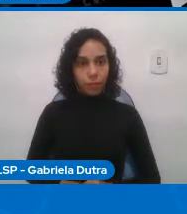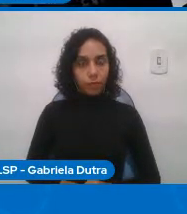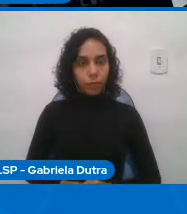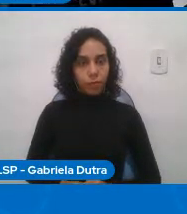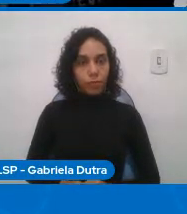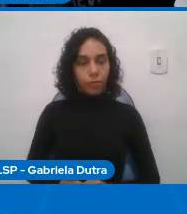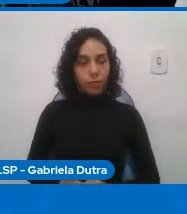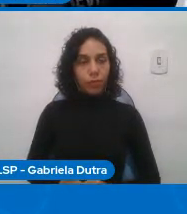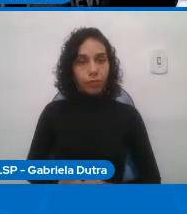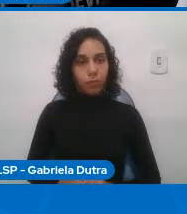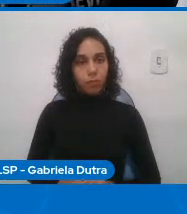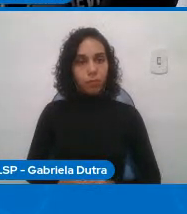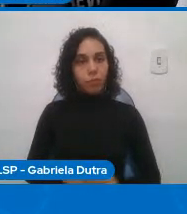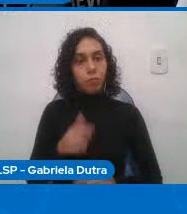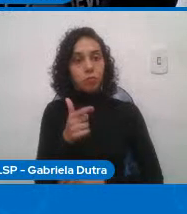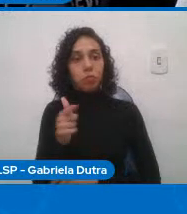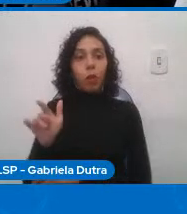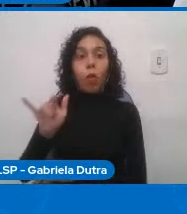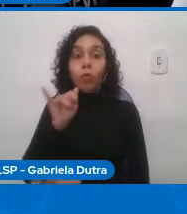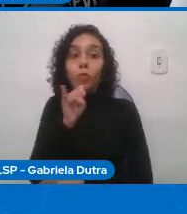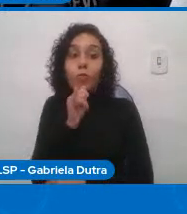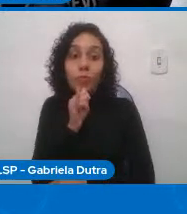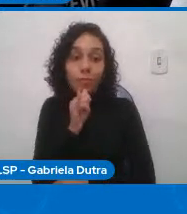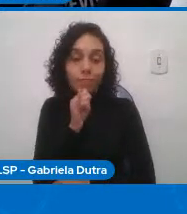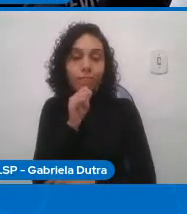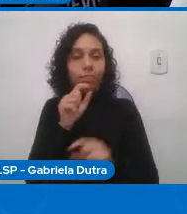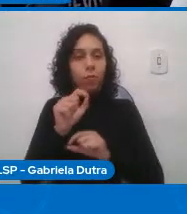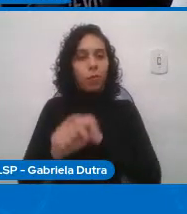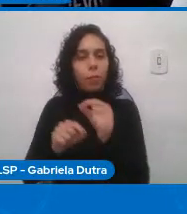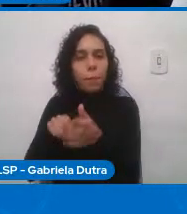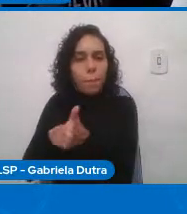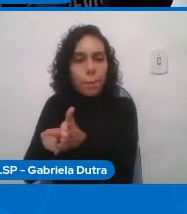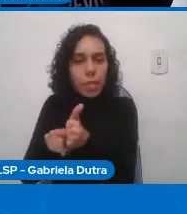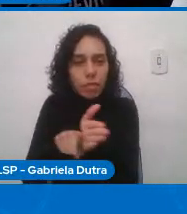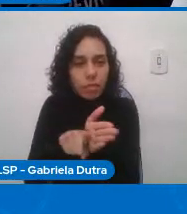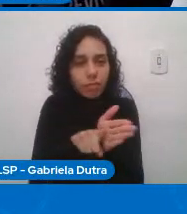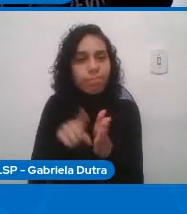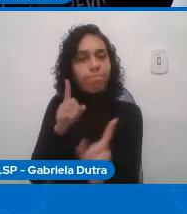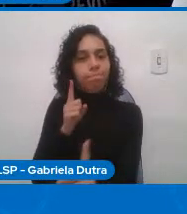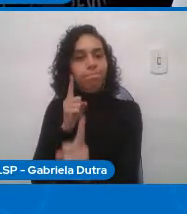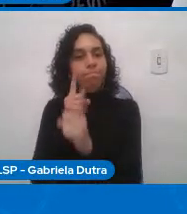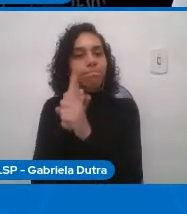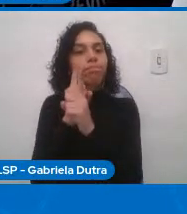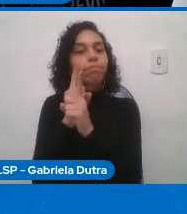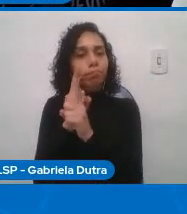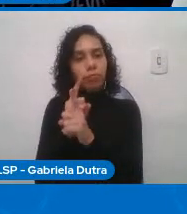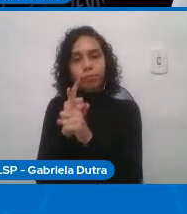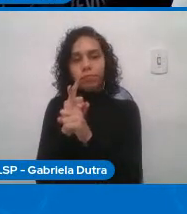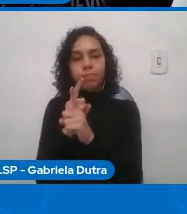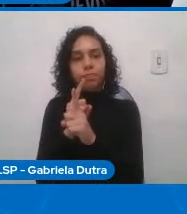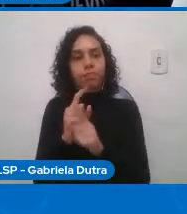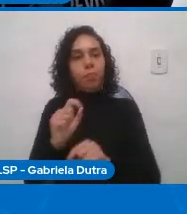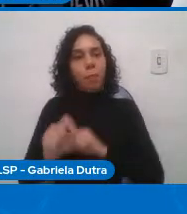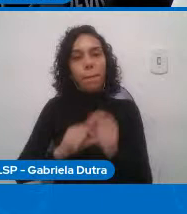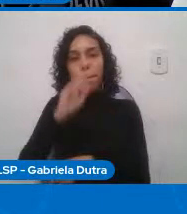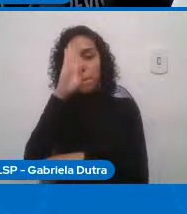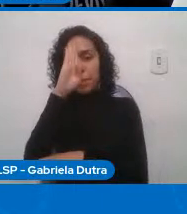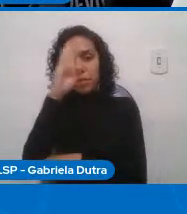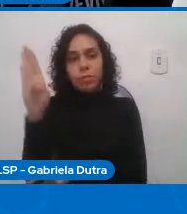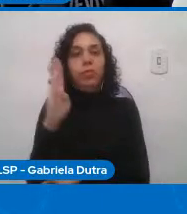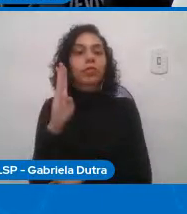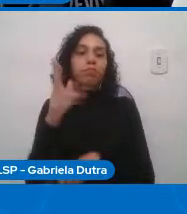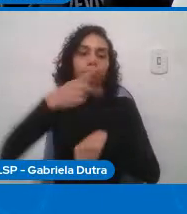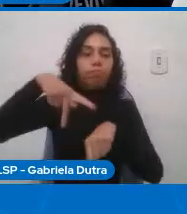Outro exemplo, numa pesquisa inédita que identificou, principalmente em países como o Brasil,